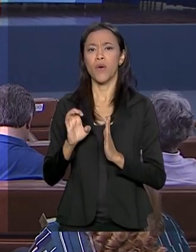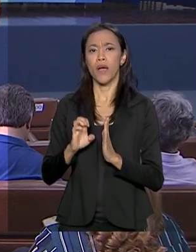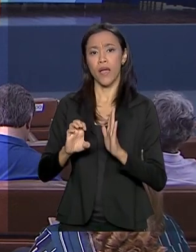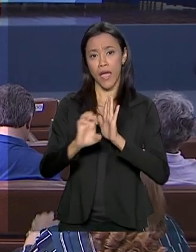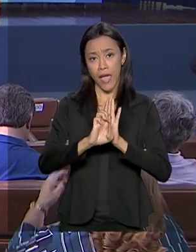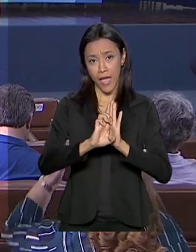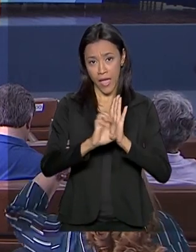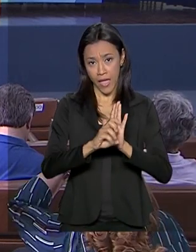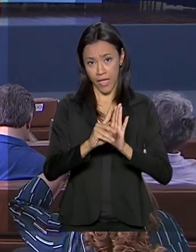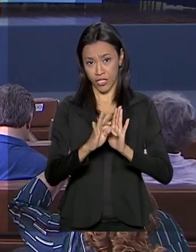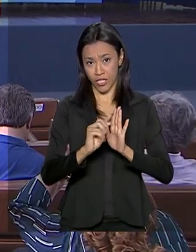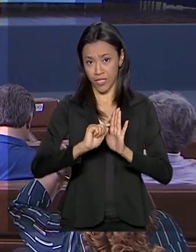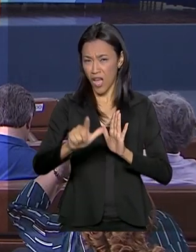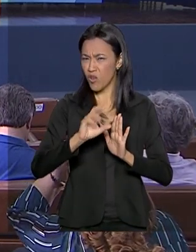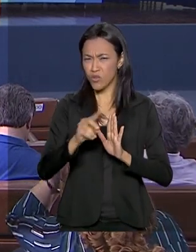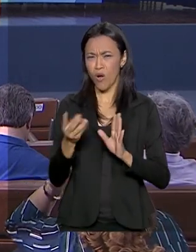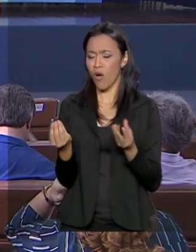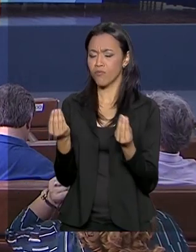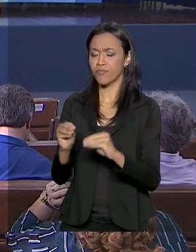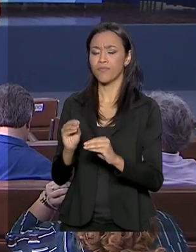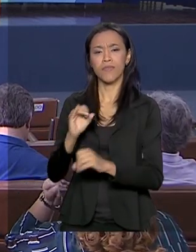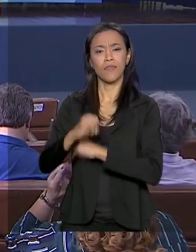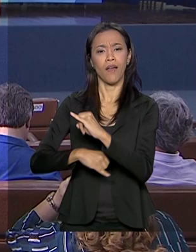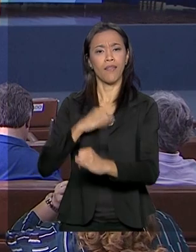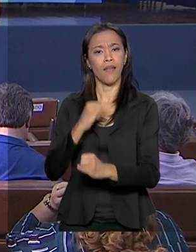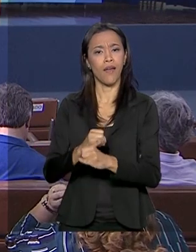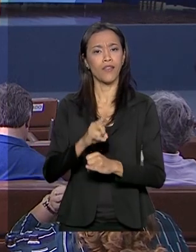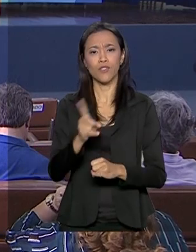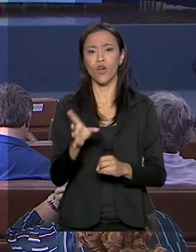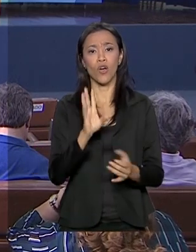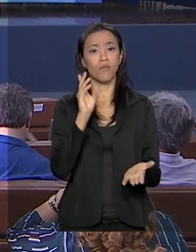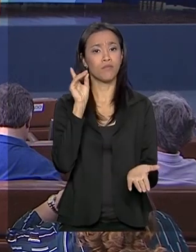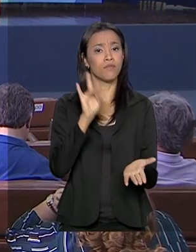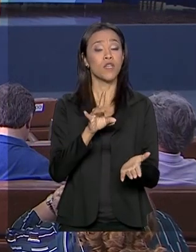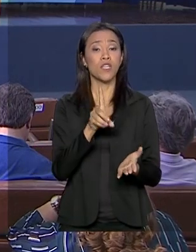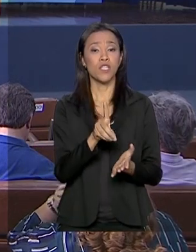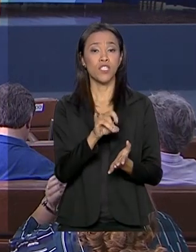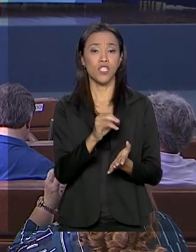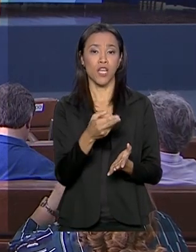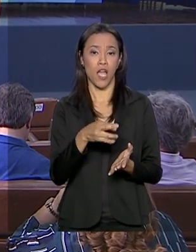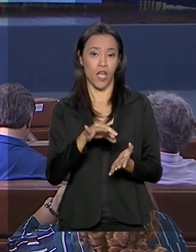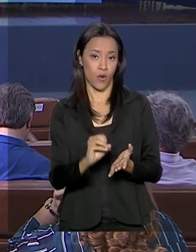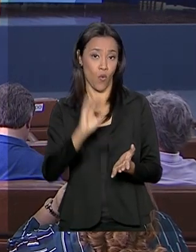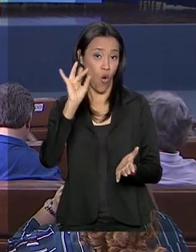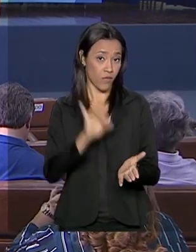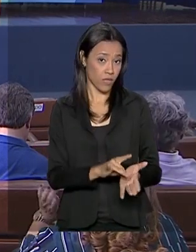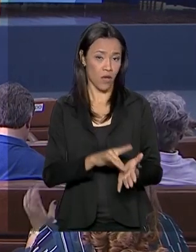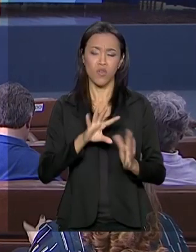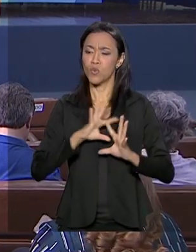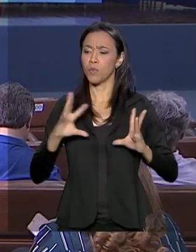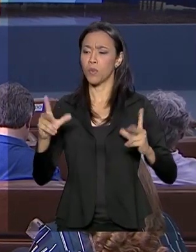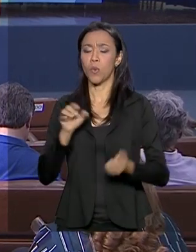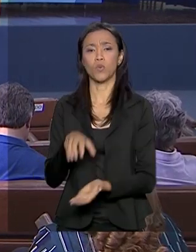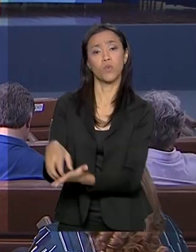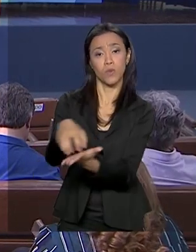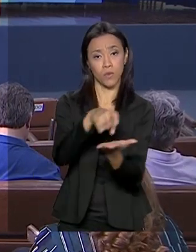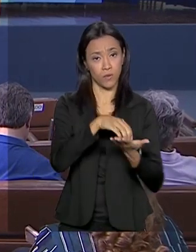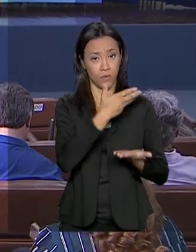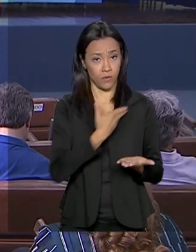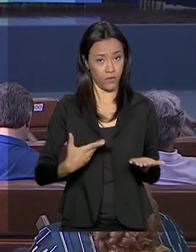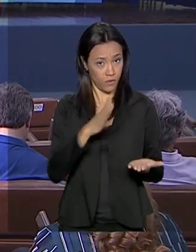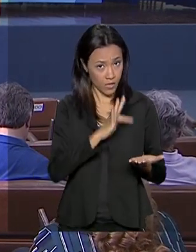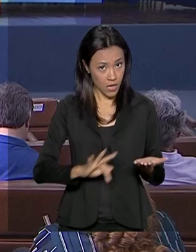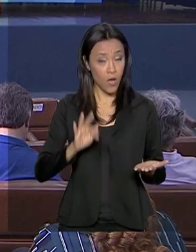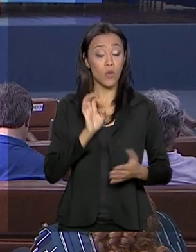na internet e nos diários oficiais. A medida vale para todas as instituições públicas do governo federal, dos